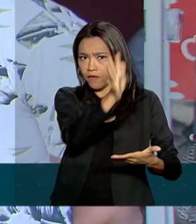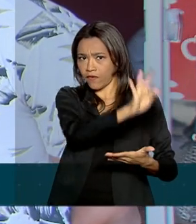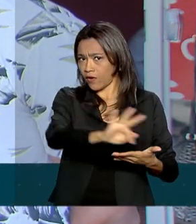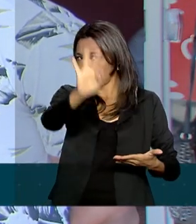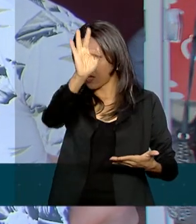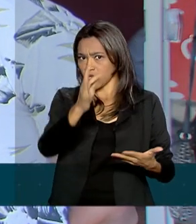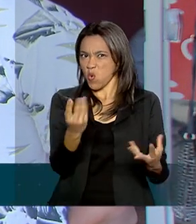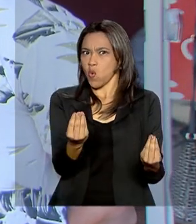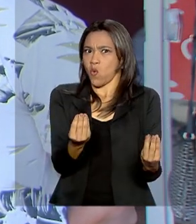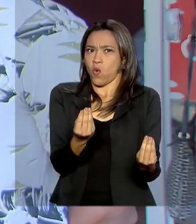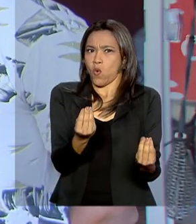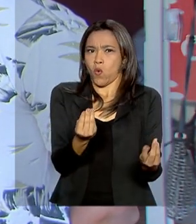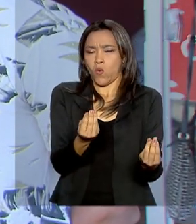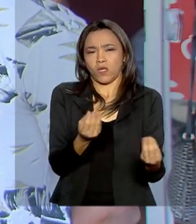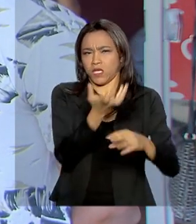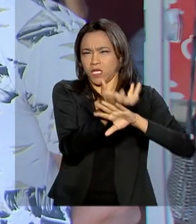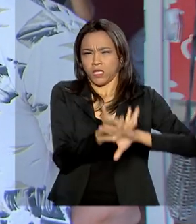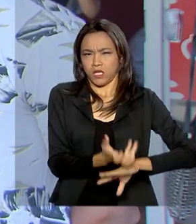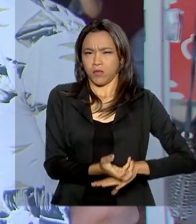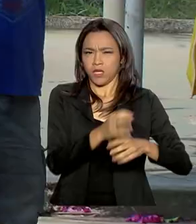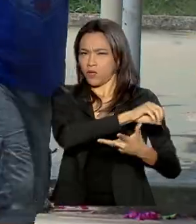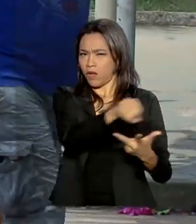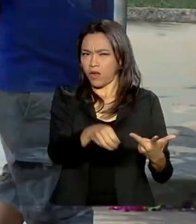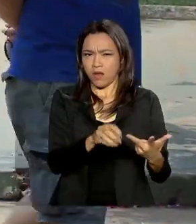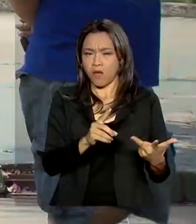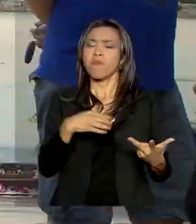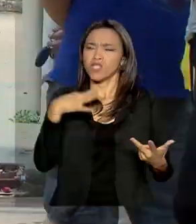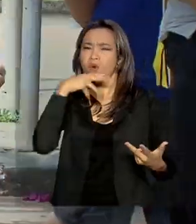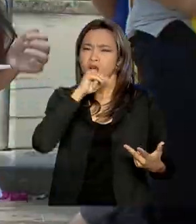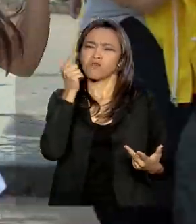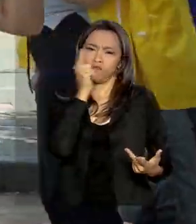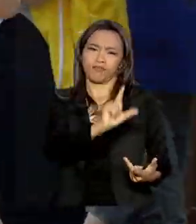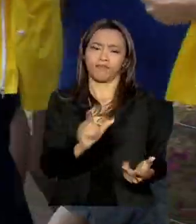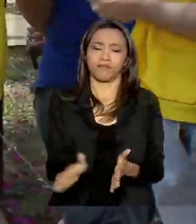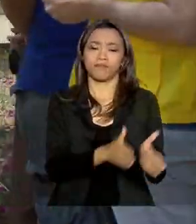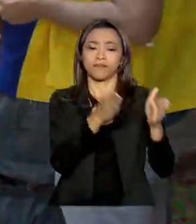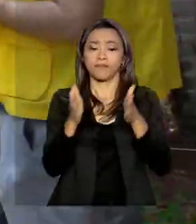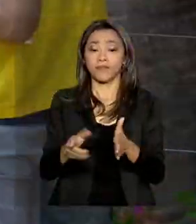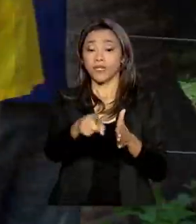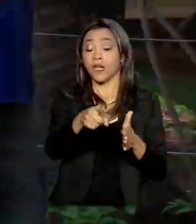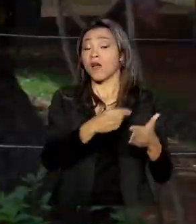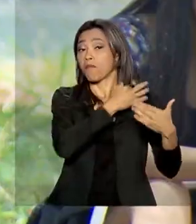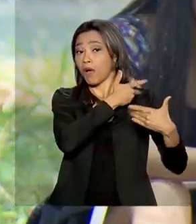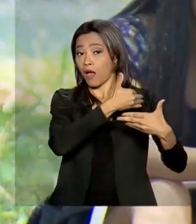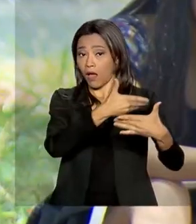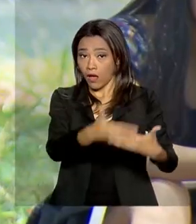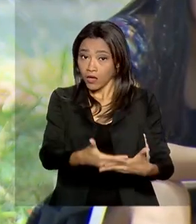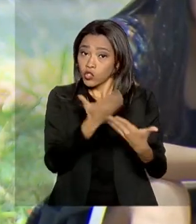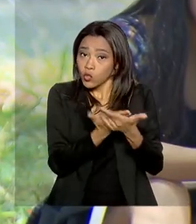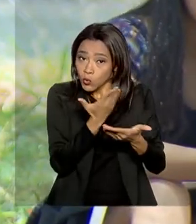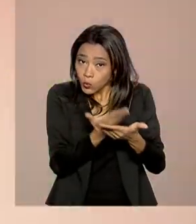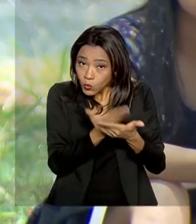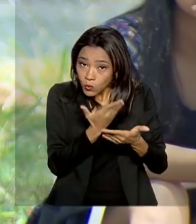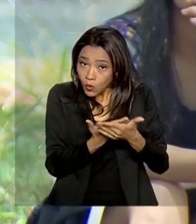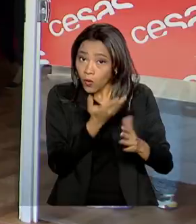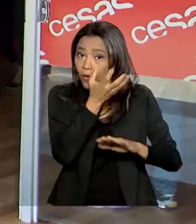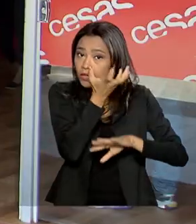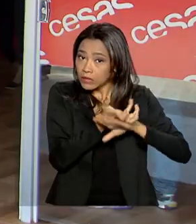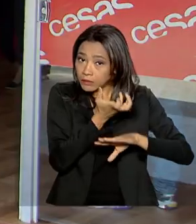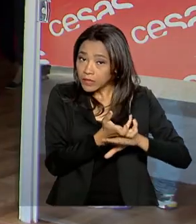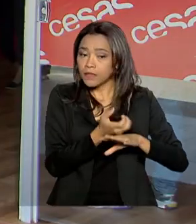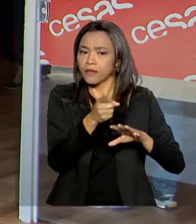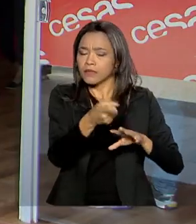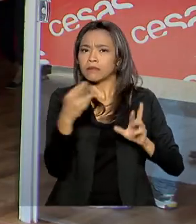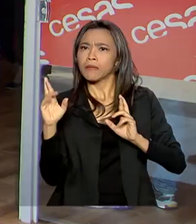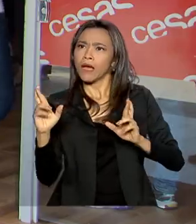peguei para estudar muito a matéria do Enem, mas eu acho que vai dar certo. Além de todo o conteúdo estudado ao longo do ano, muita gente esperava uma prova com